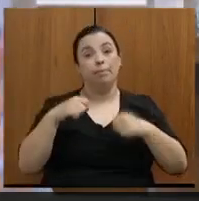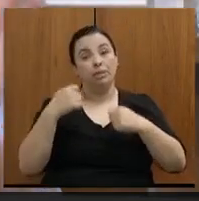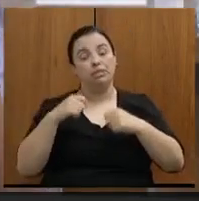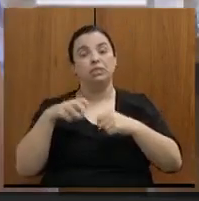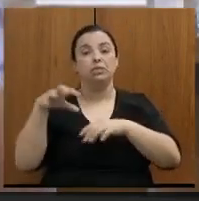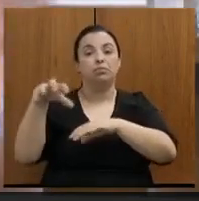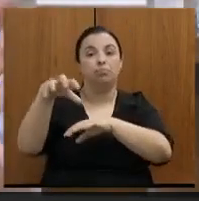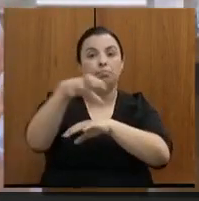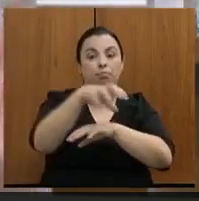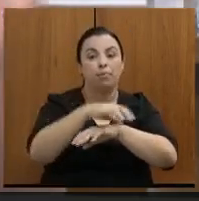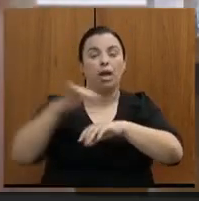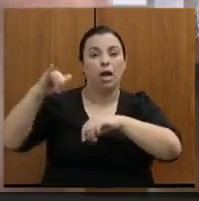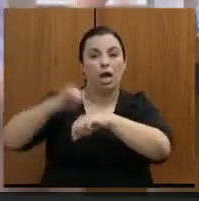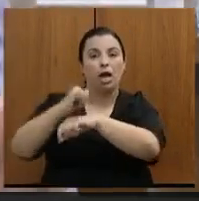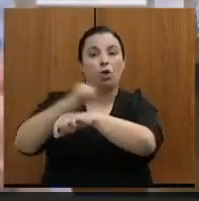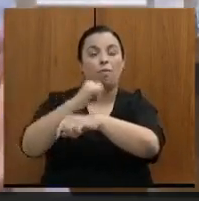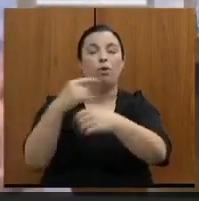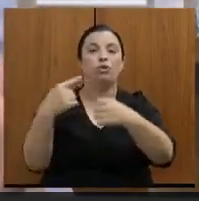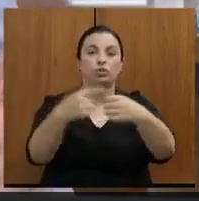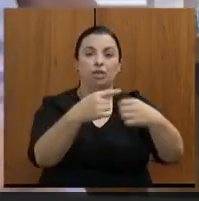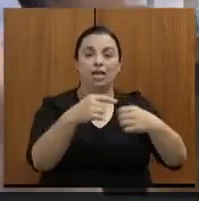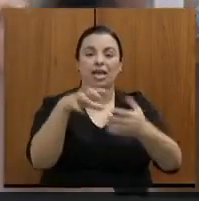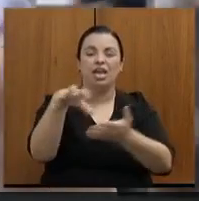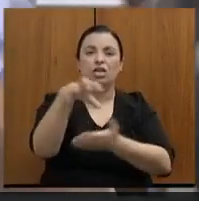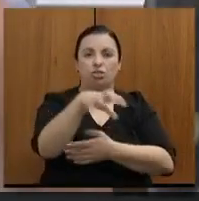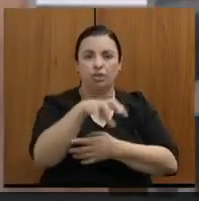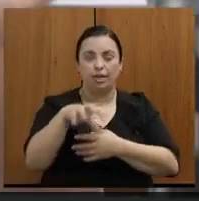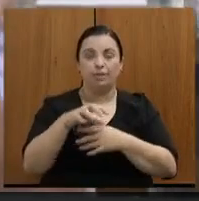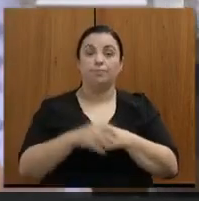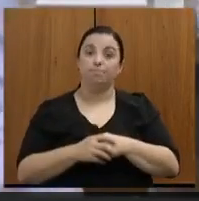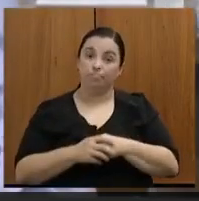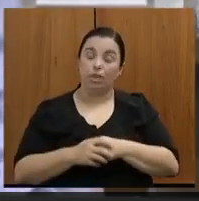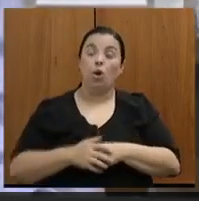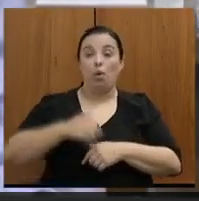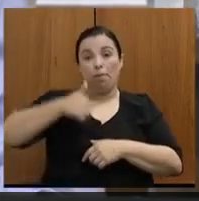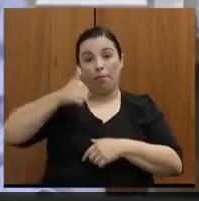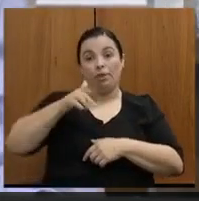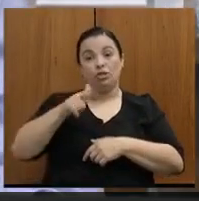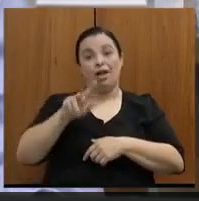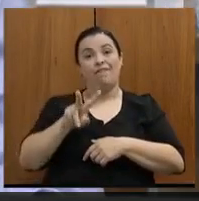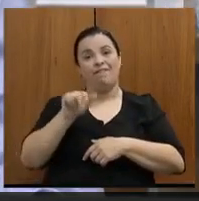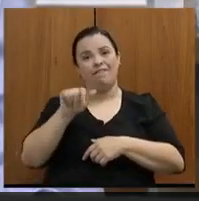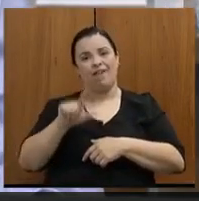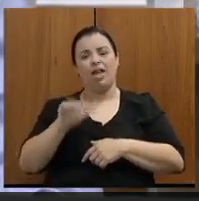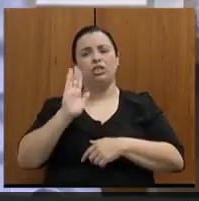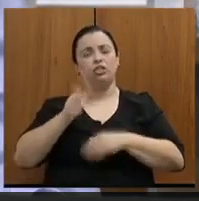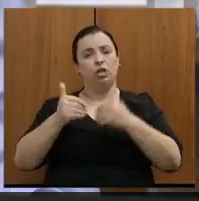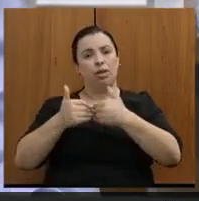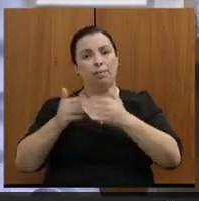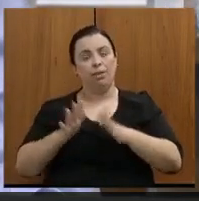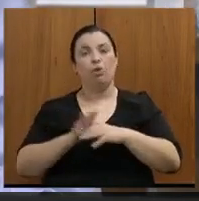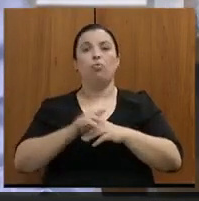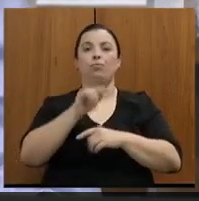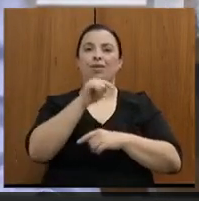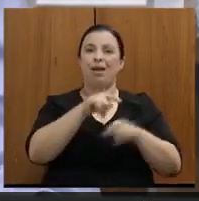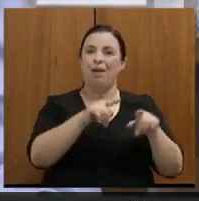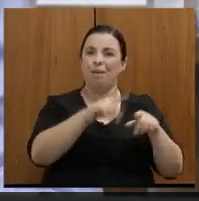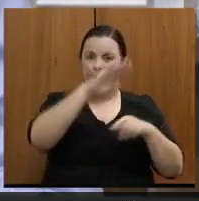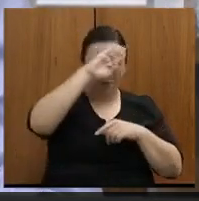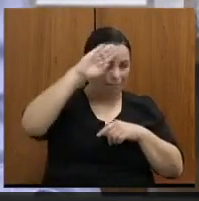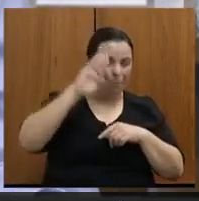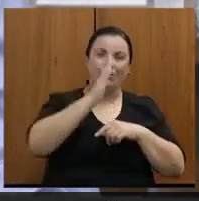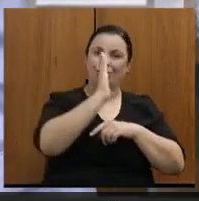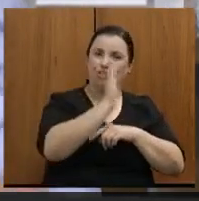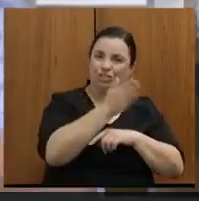Então, como primeira medida, Vale do Aço, Pampulha, e já estamos encaminhando, segunda medida, um programa de aeroportos